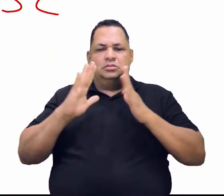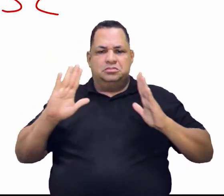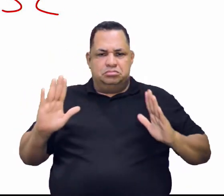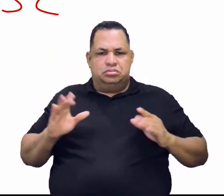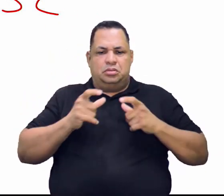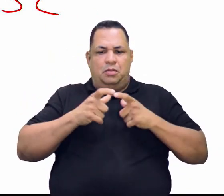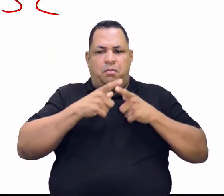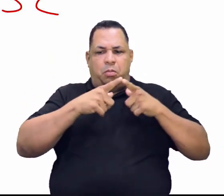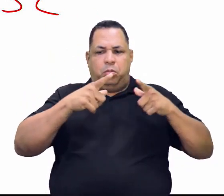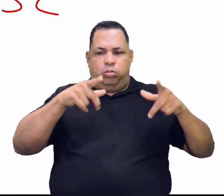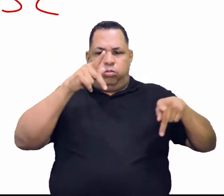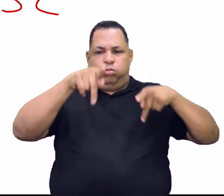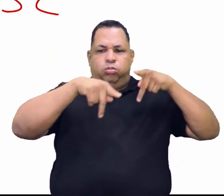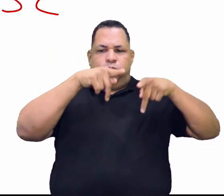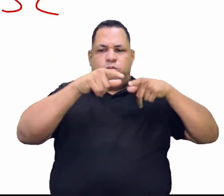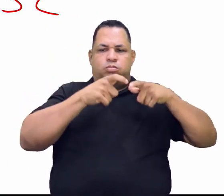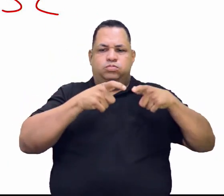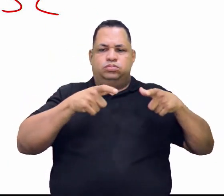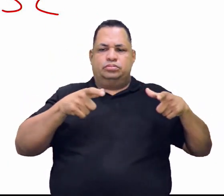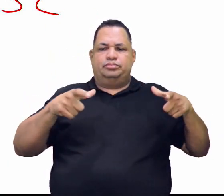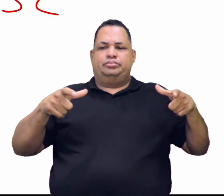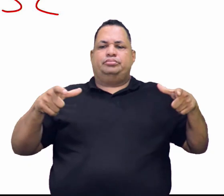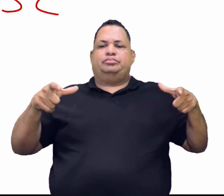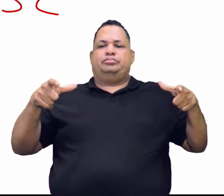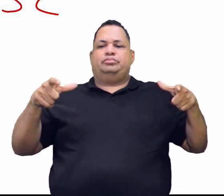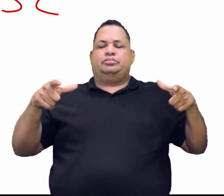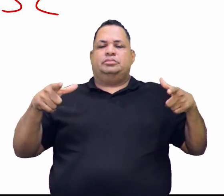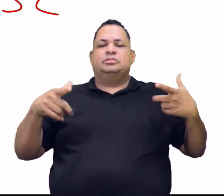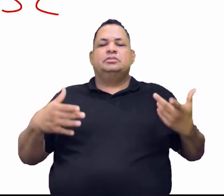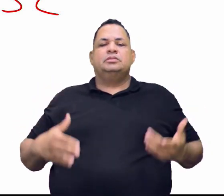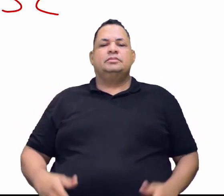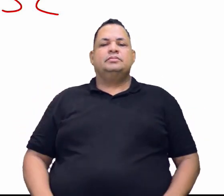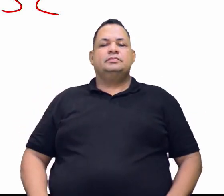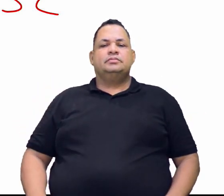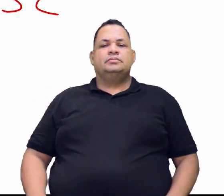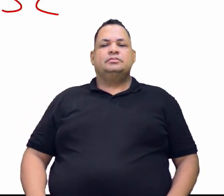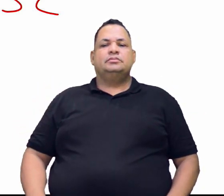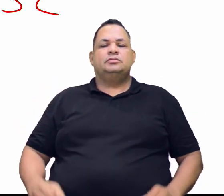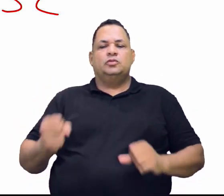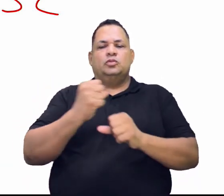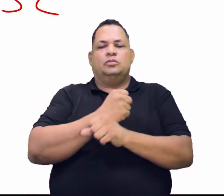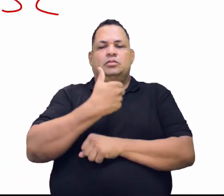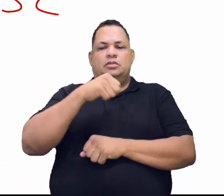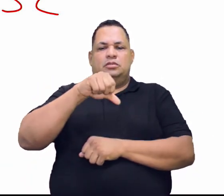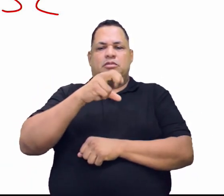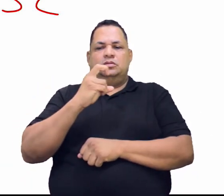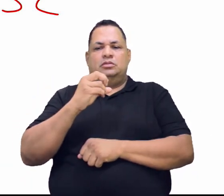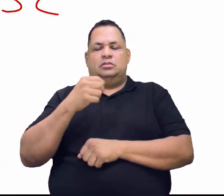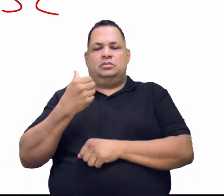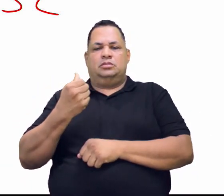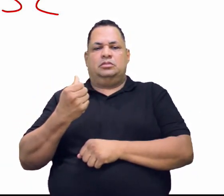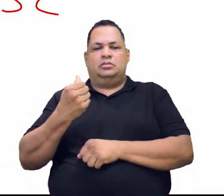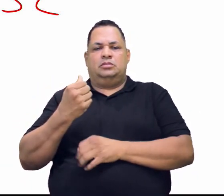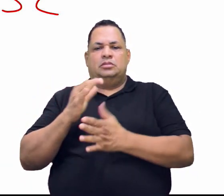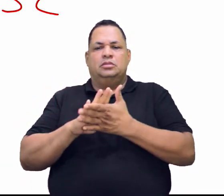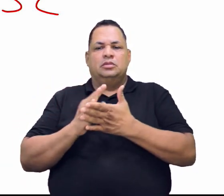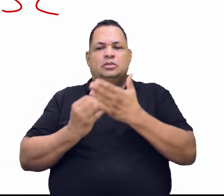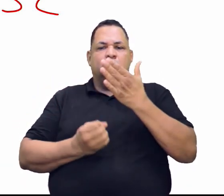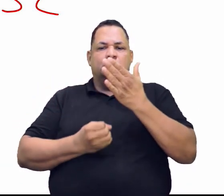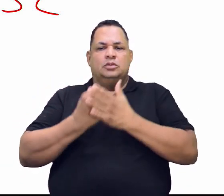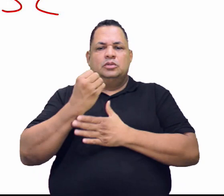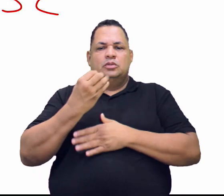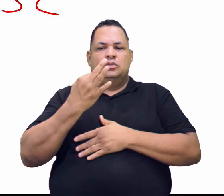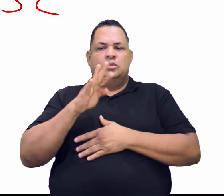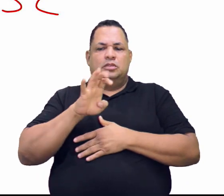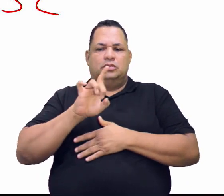inchando o estado. Não teve outra em 56, vai ser criado o